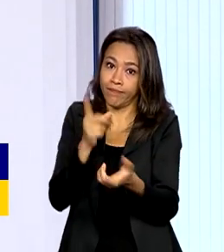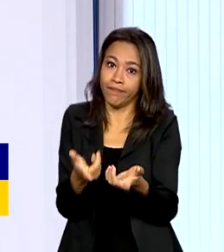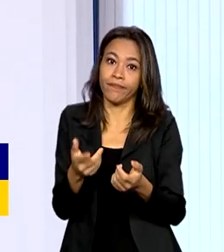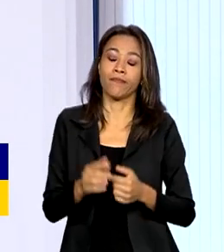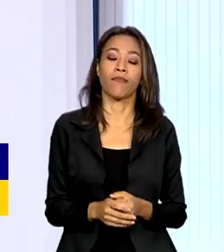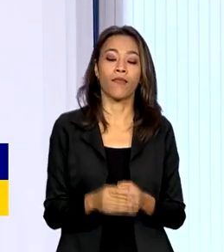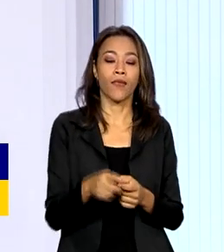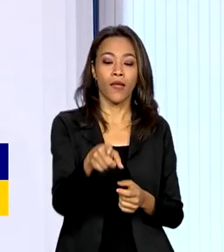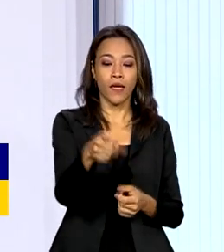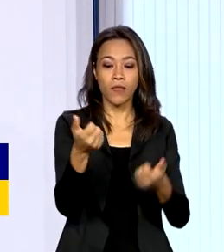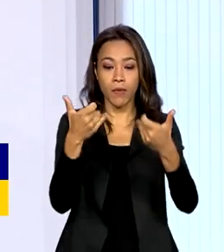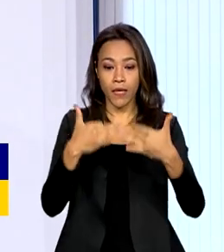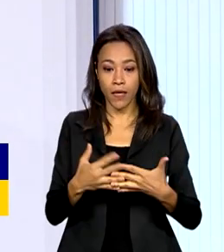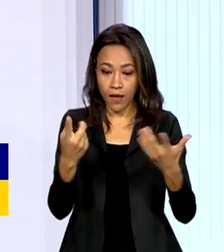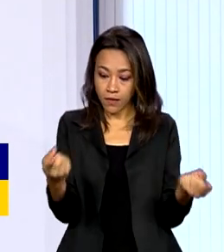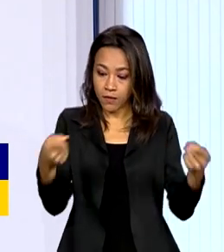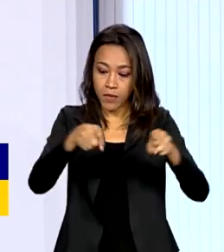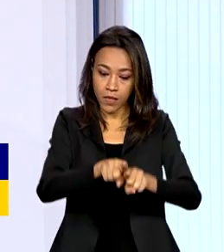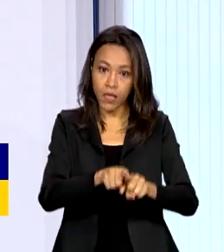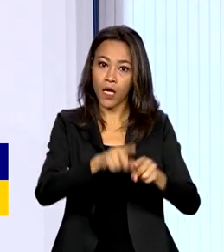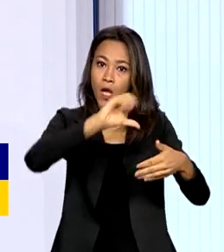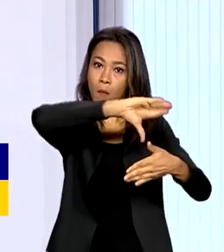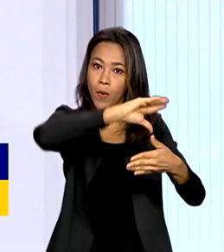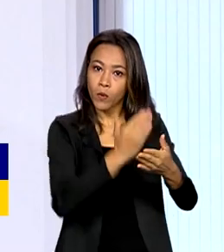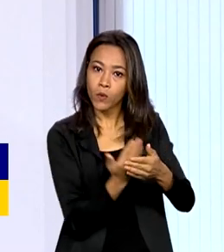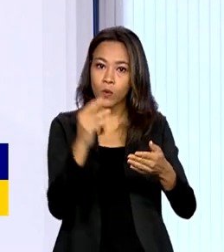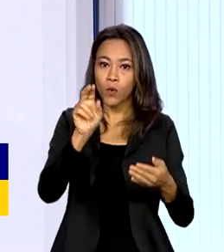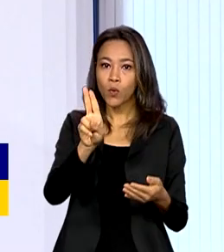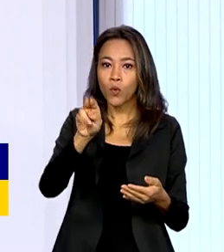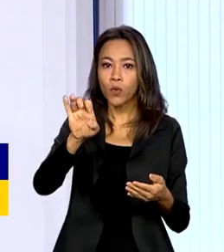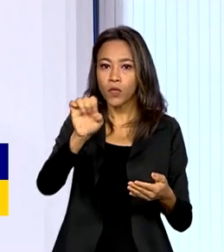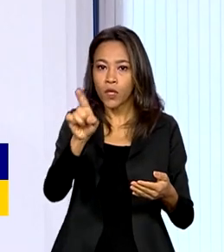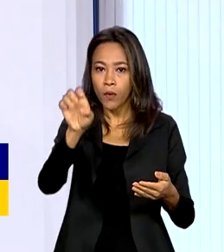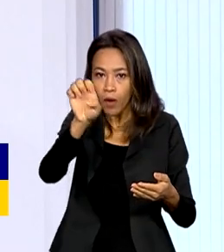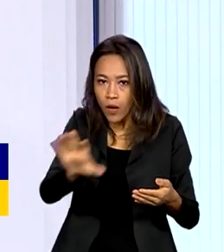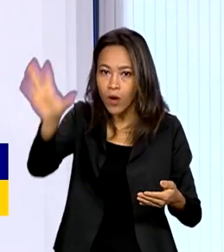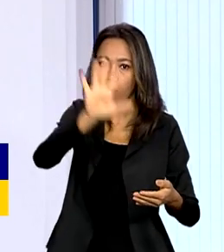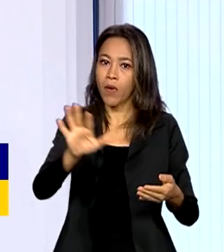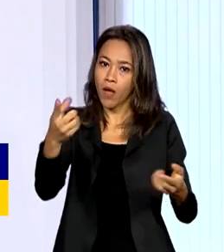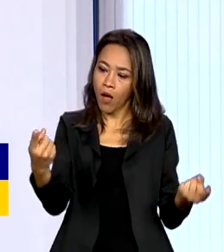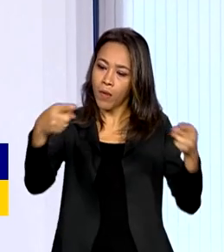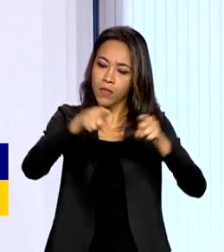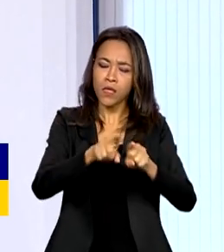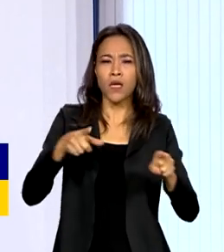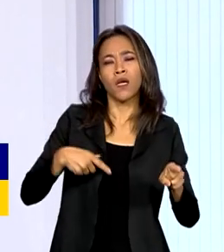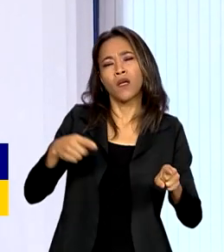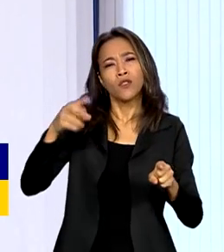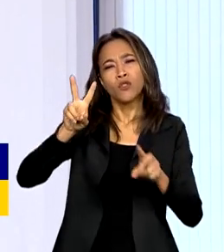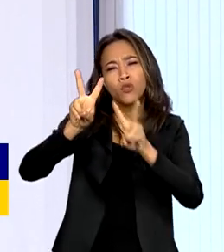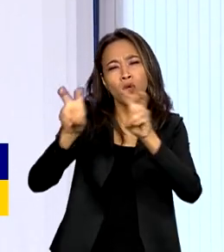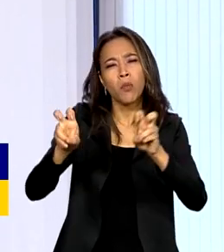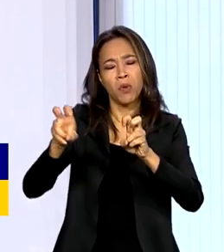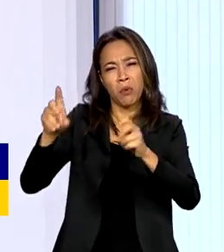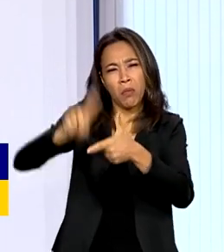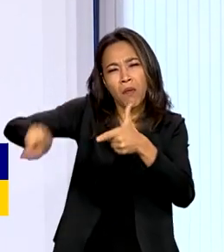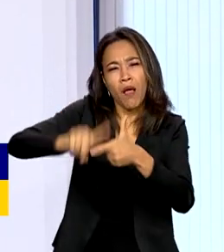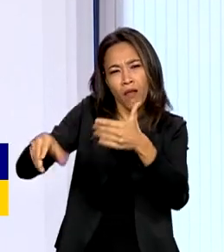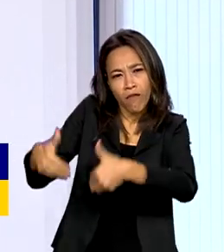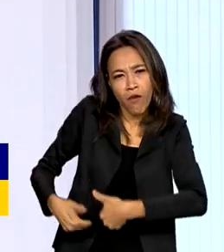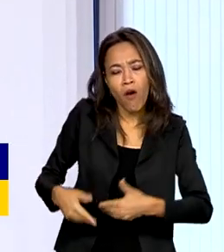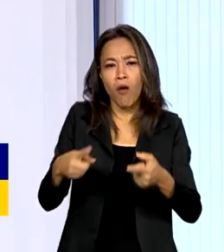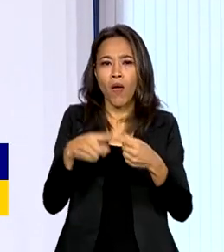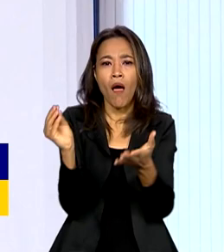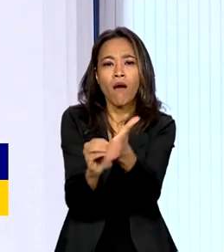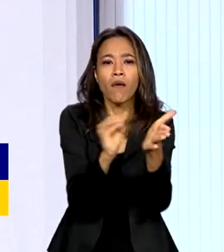como Mercosul, pode ajudar a somar isso. Enfrentar o problema da fome, da escassez de água, trabalhar a